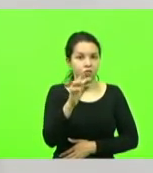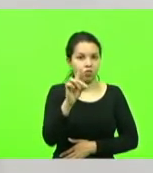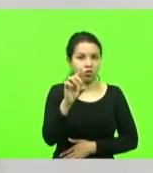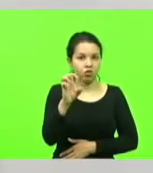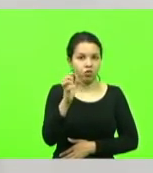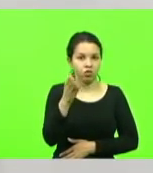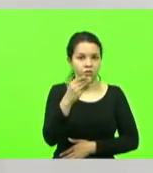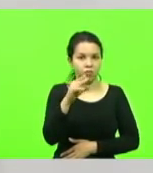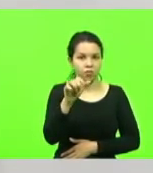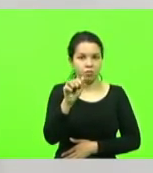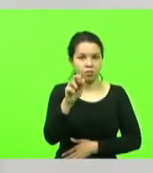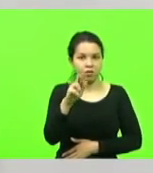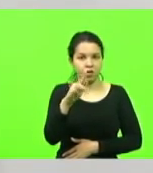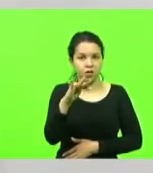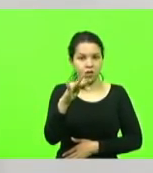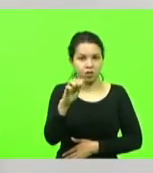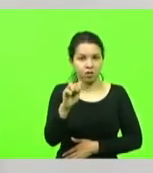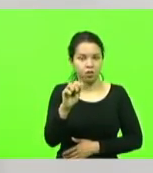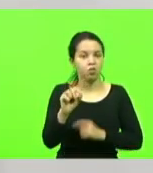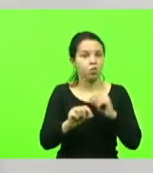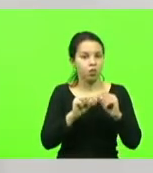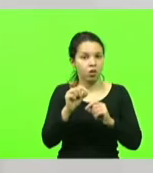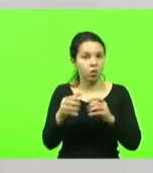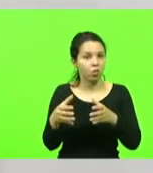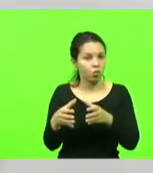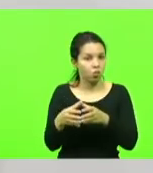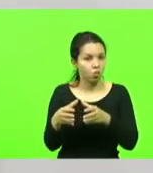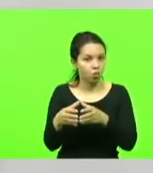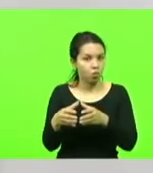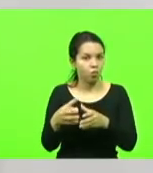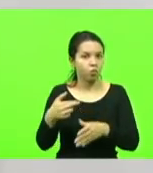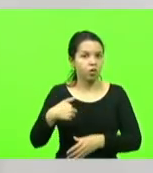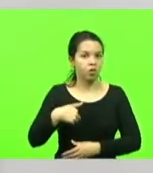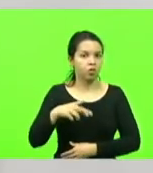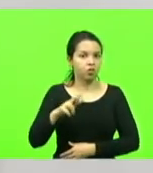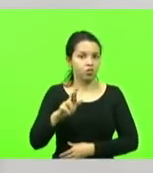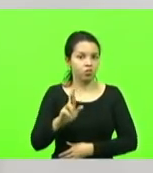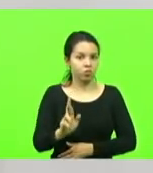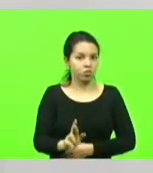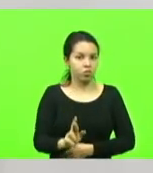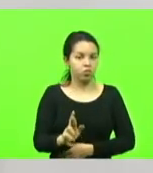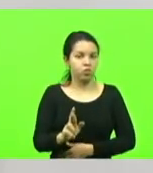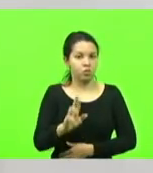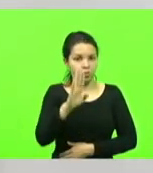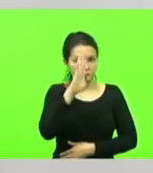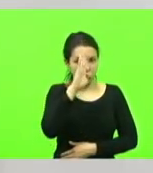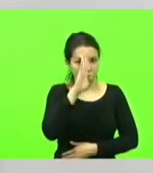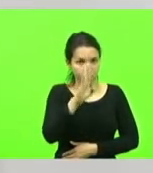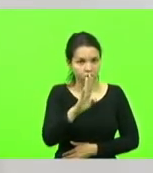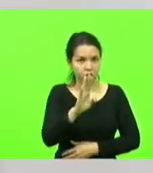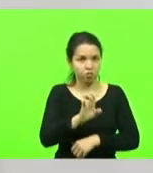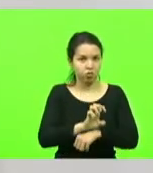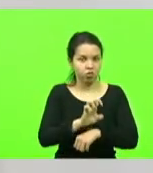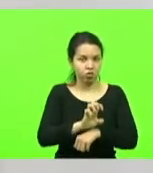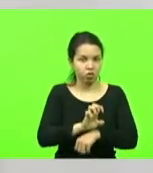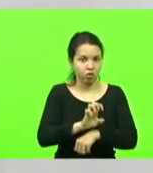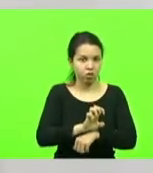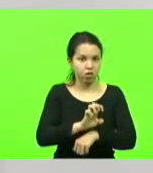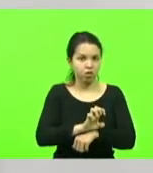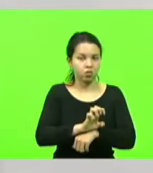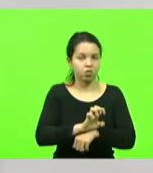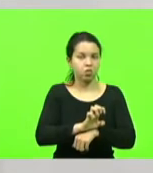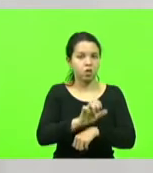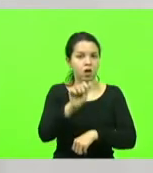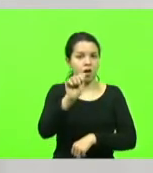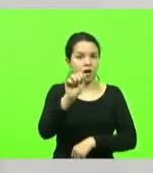de milhares de pessoas presentes, especialmente nos estados do Acre, Santa Catarina, São Paulo,